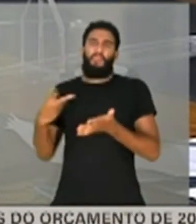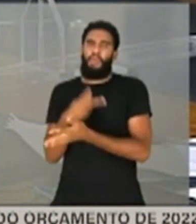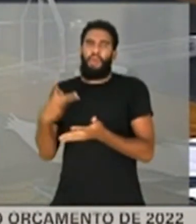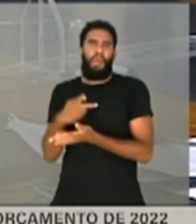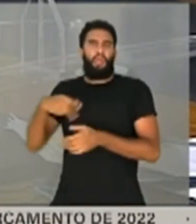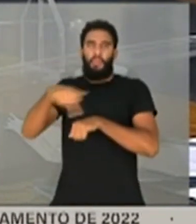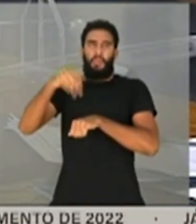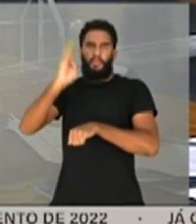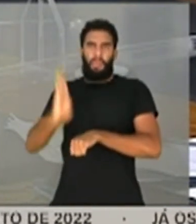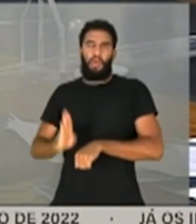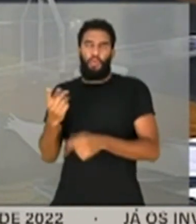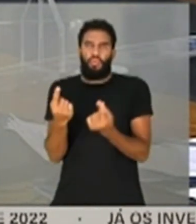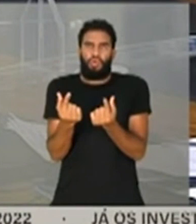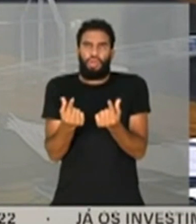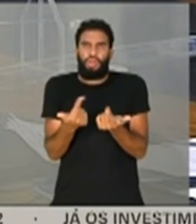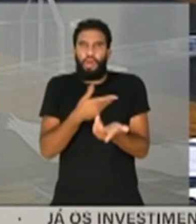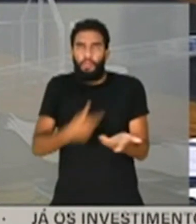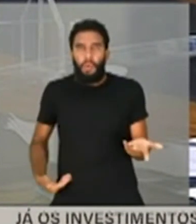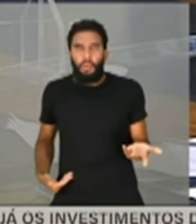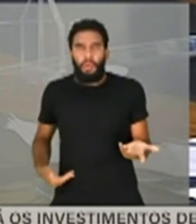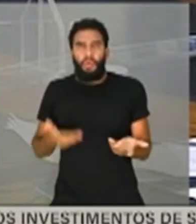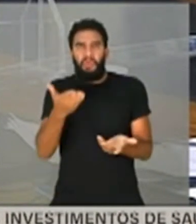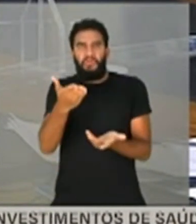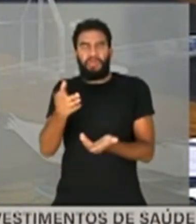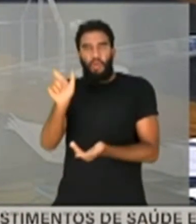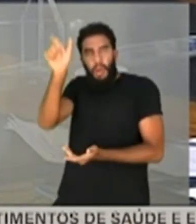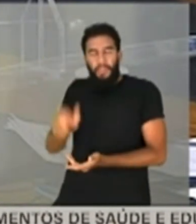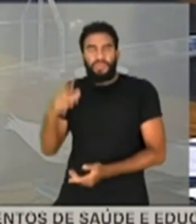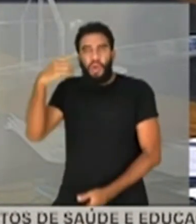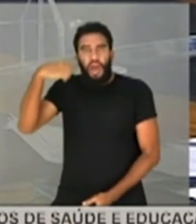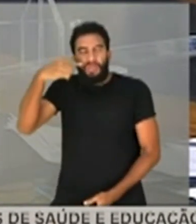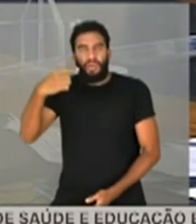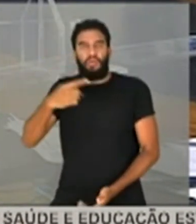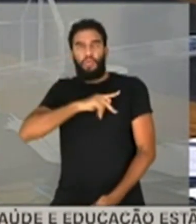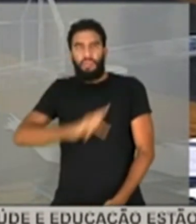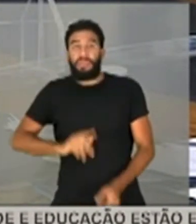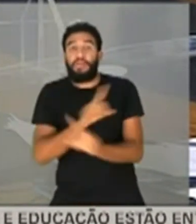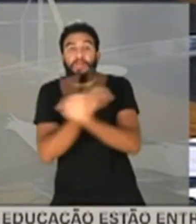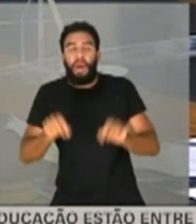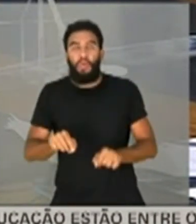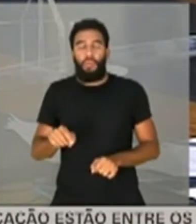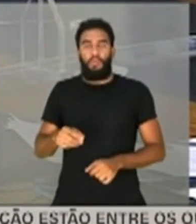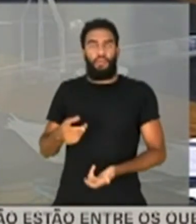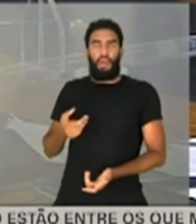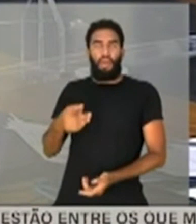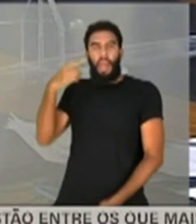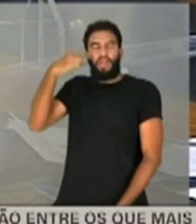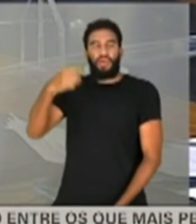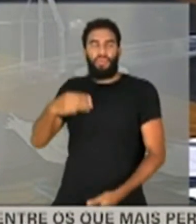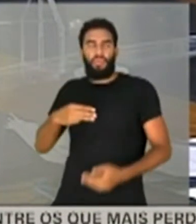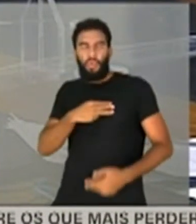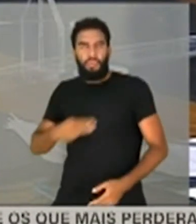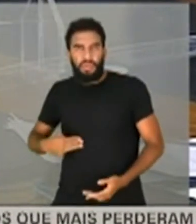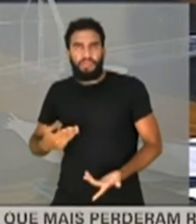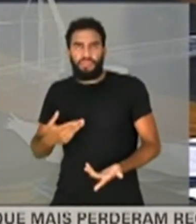país, para com o dinheiro público. Vossa Excelência não é advogado do Presidente da República. Vossa Excelência não é advogado do Ministro da Saúde.